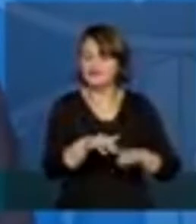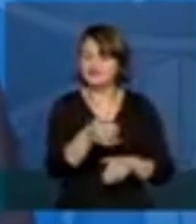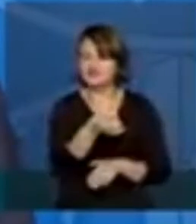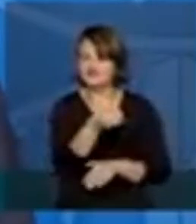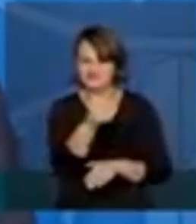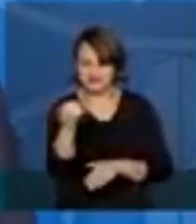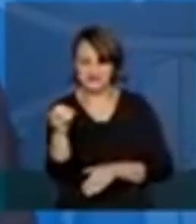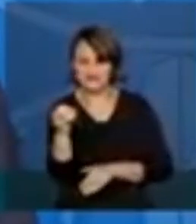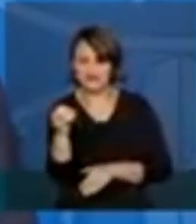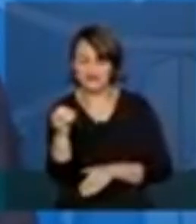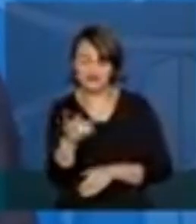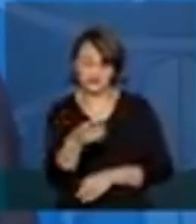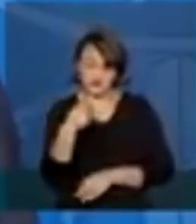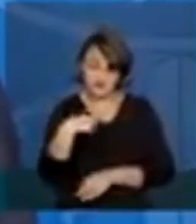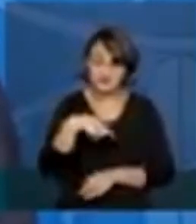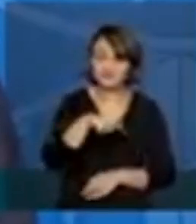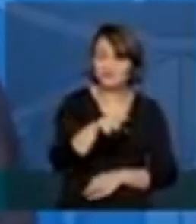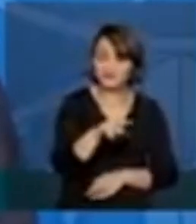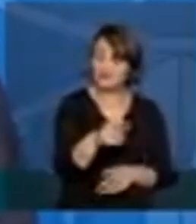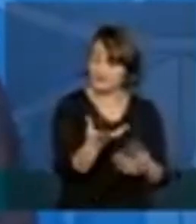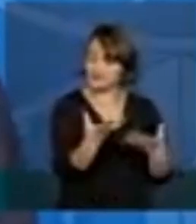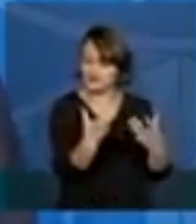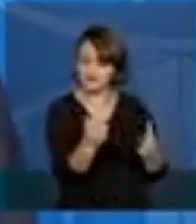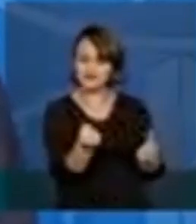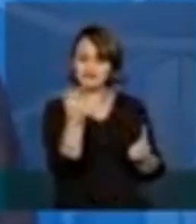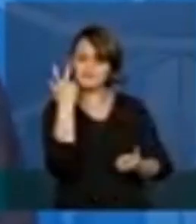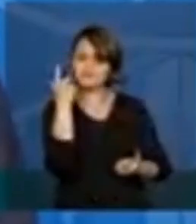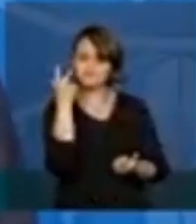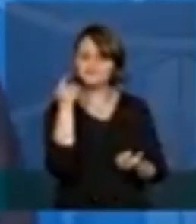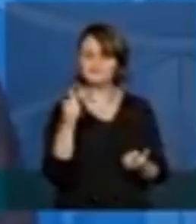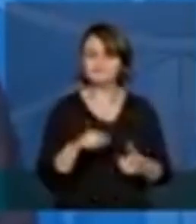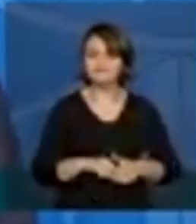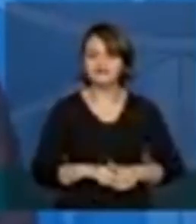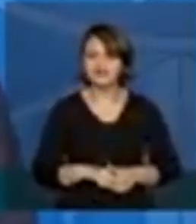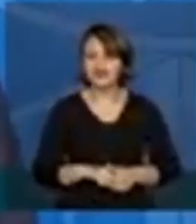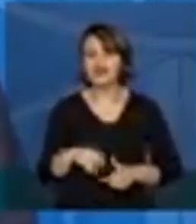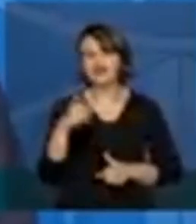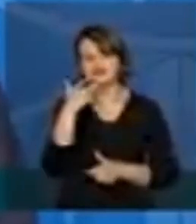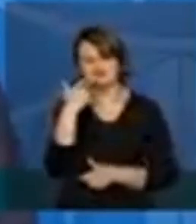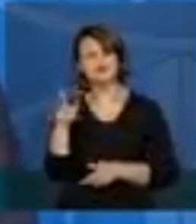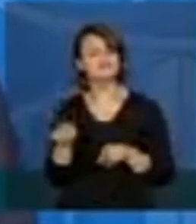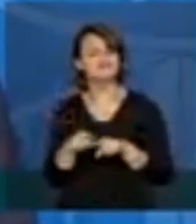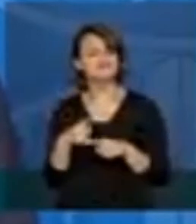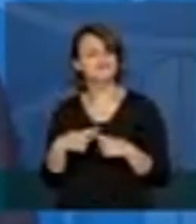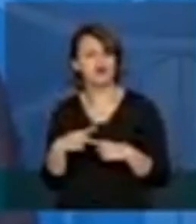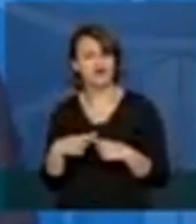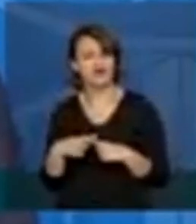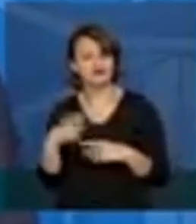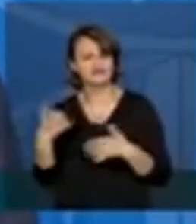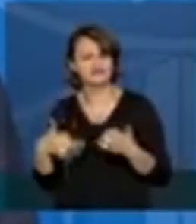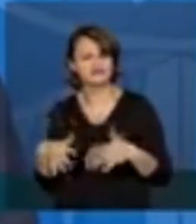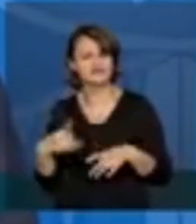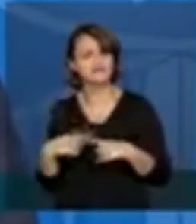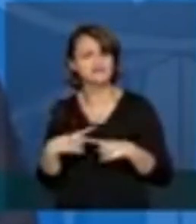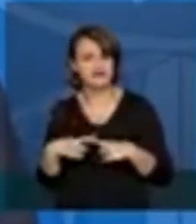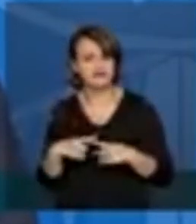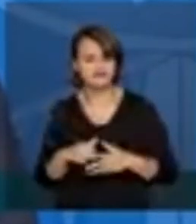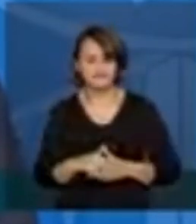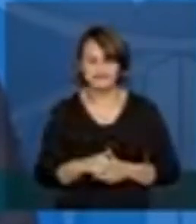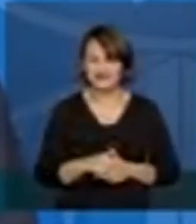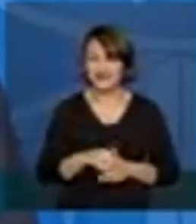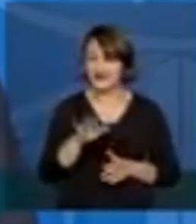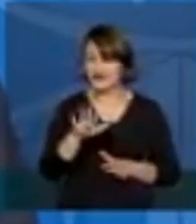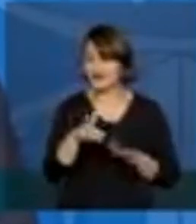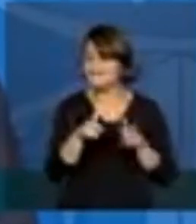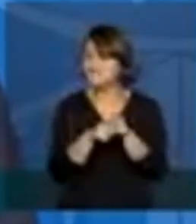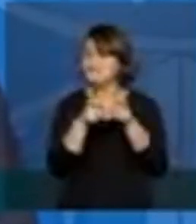houve uma receptividade muito positiva. Por que eu quero reforçar isso? Porque a grande